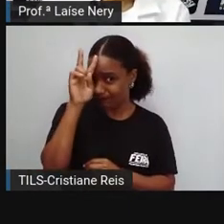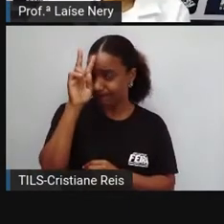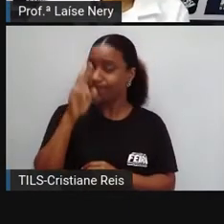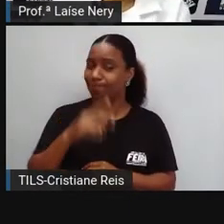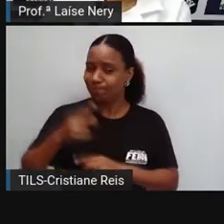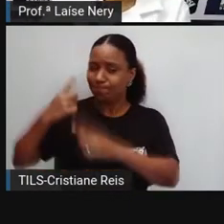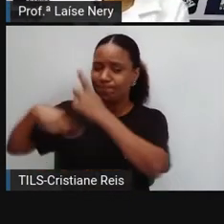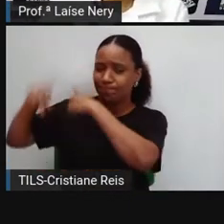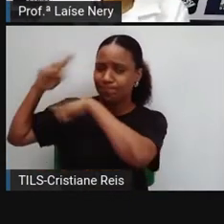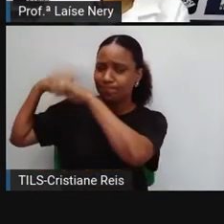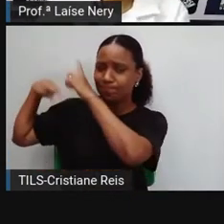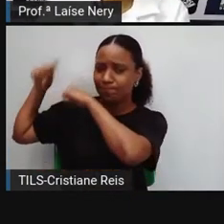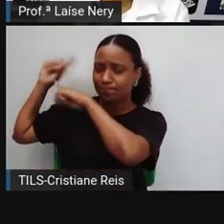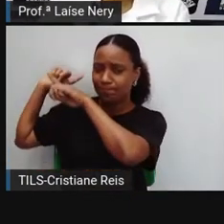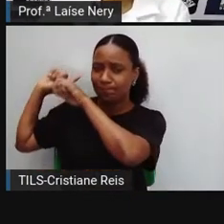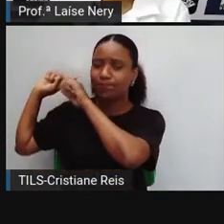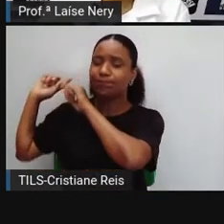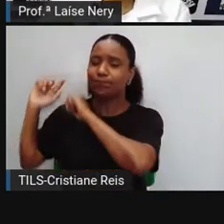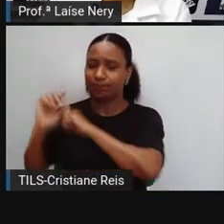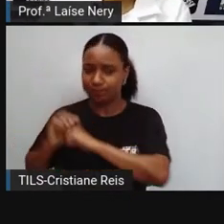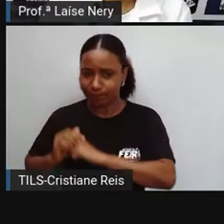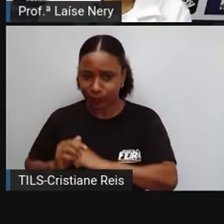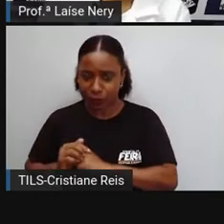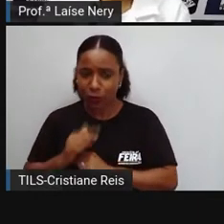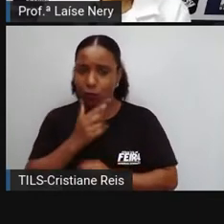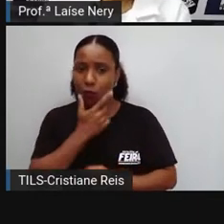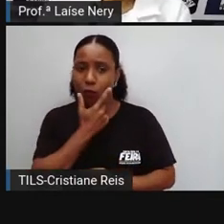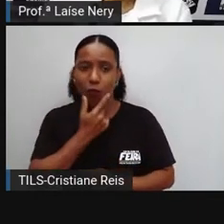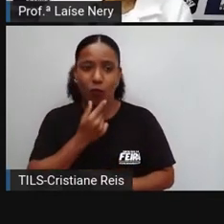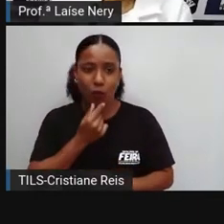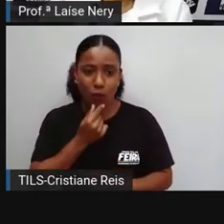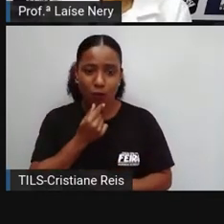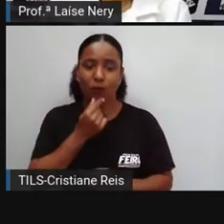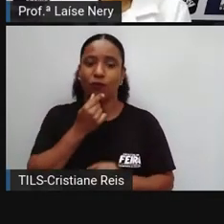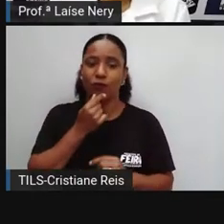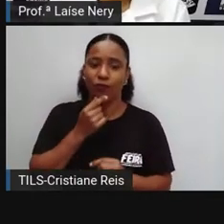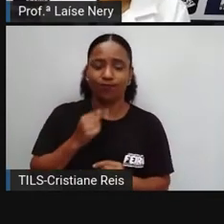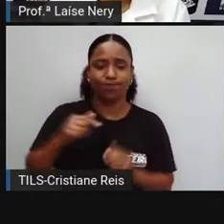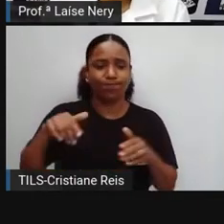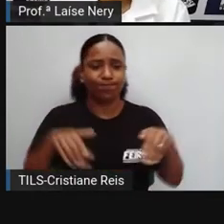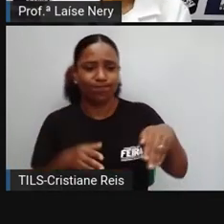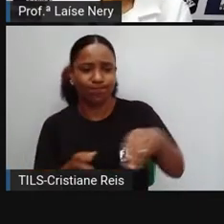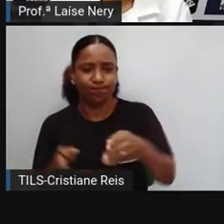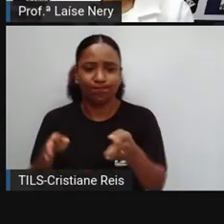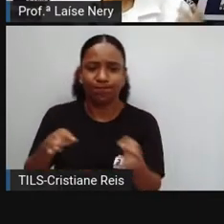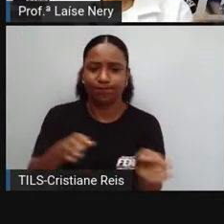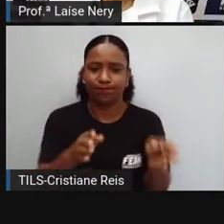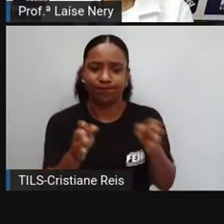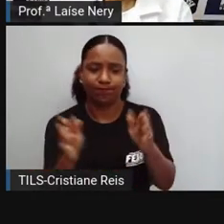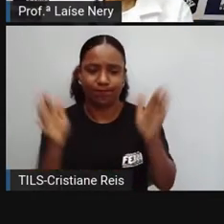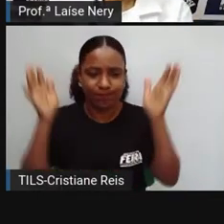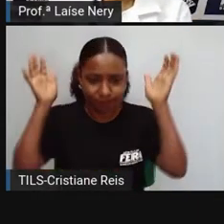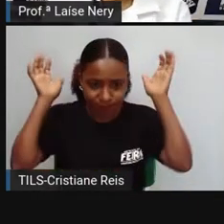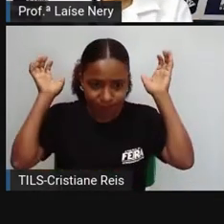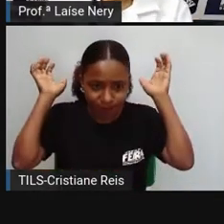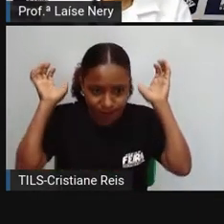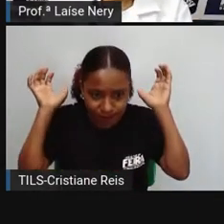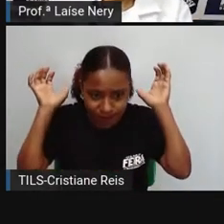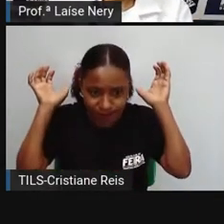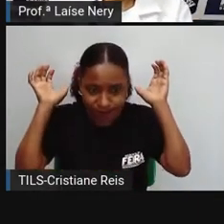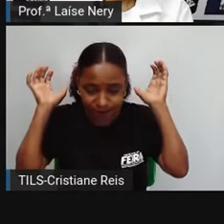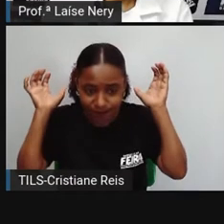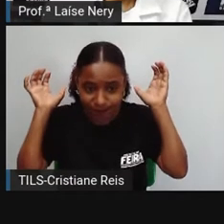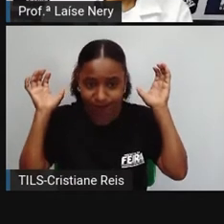caminhava vacilante pela estrada, levando uma pedra na mão e um tijolo na